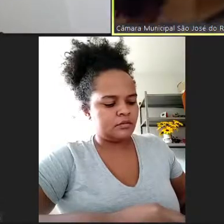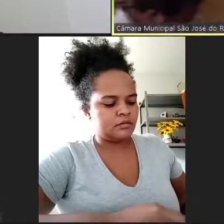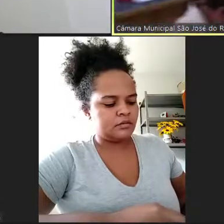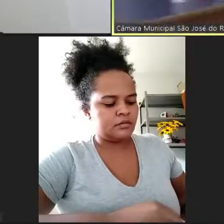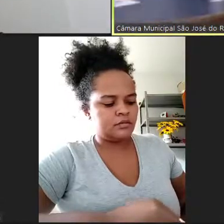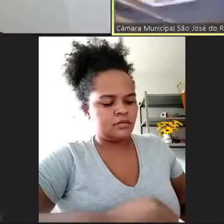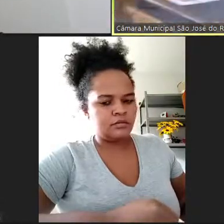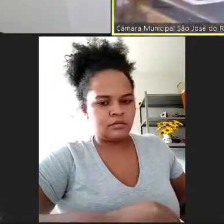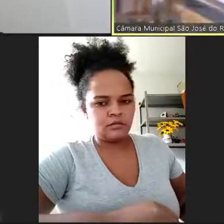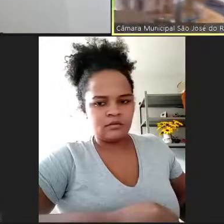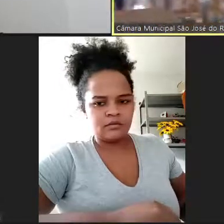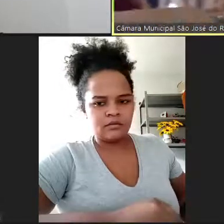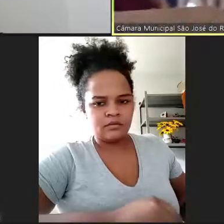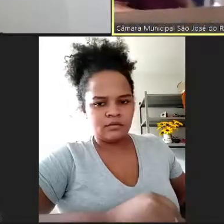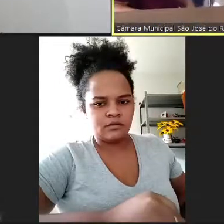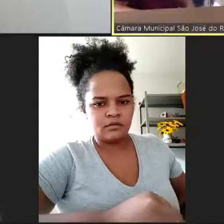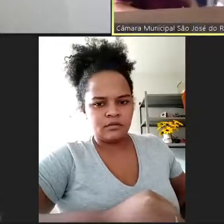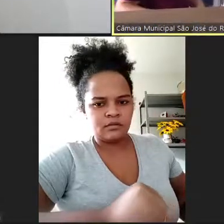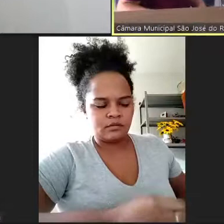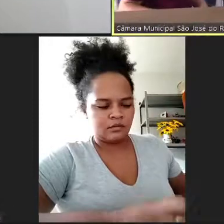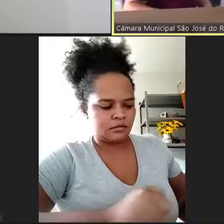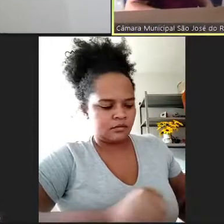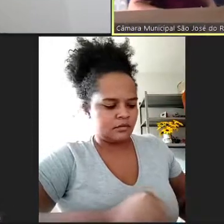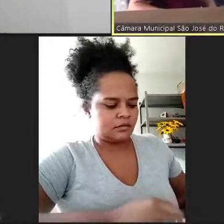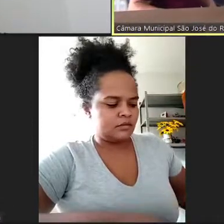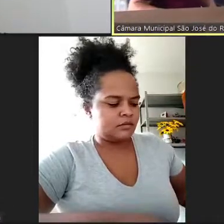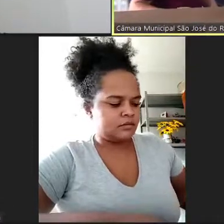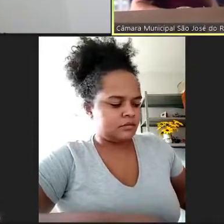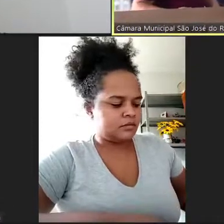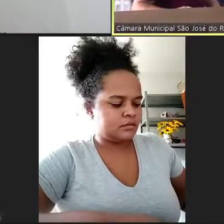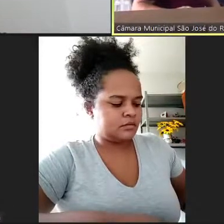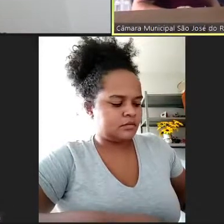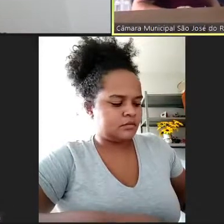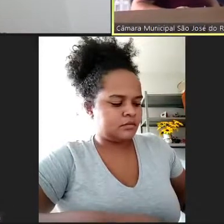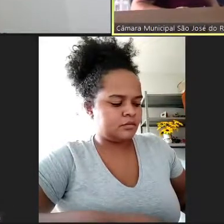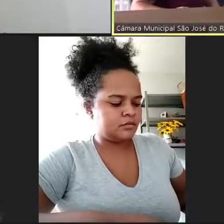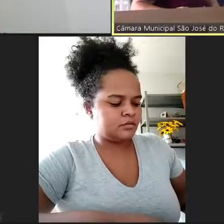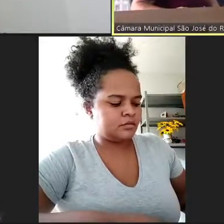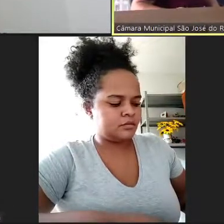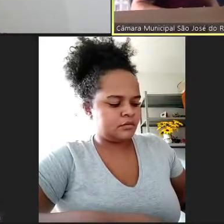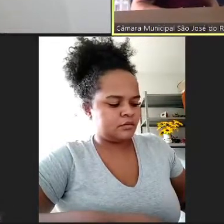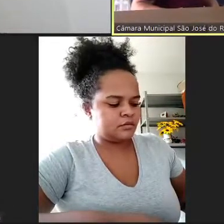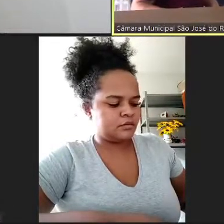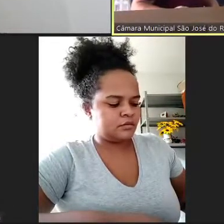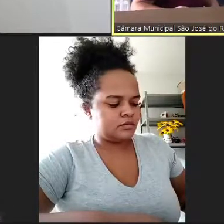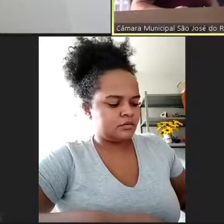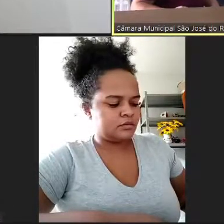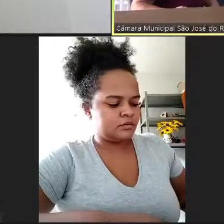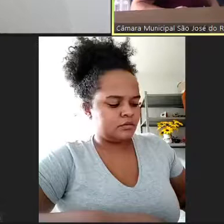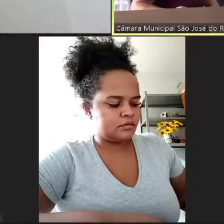achei um negócio bastante interessante, pensando na vida e também nos animais, falava-se também que quem quisesse doar um quilo de ração